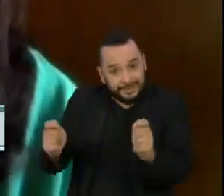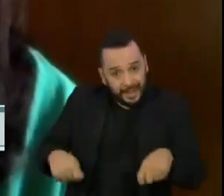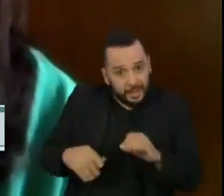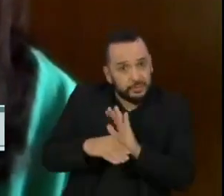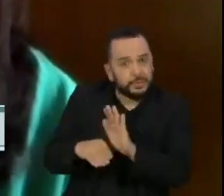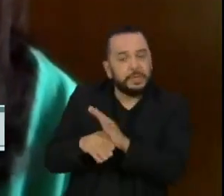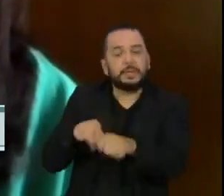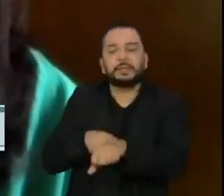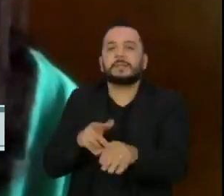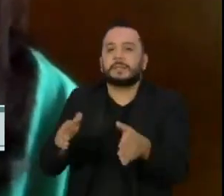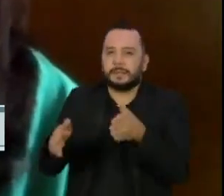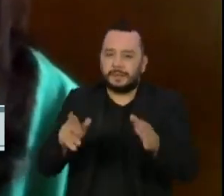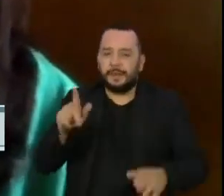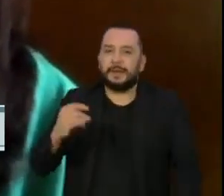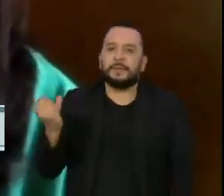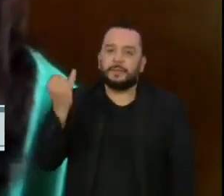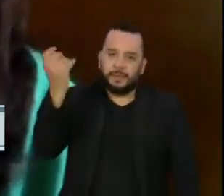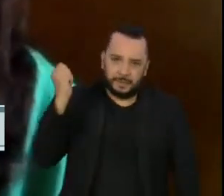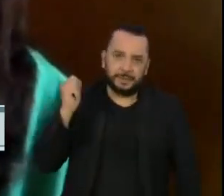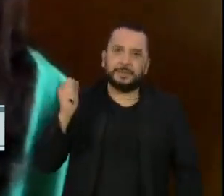nesse momento com essa questão tão alarmante. Sim. Sim.